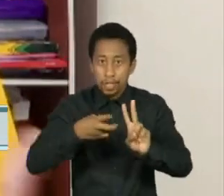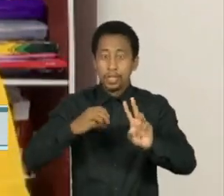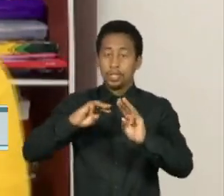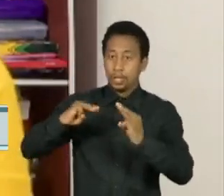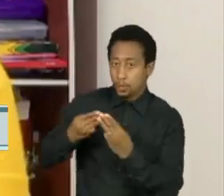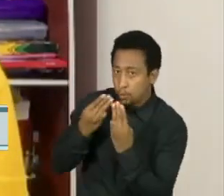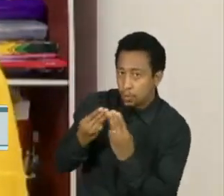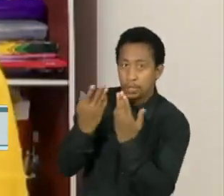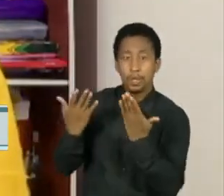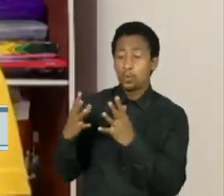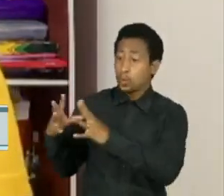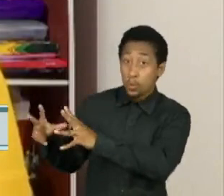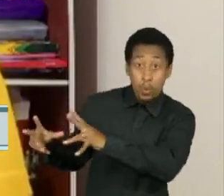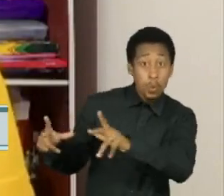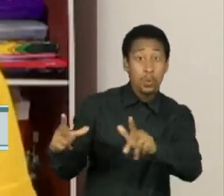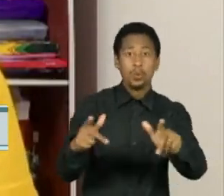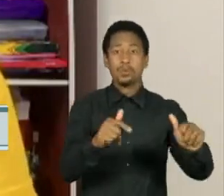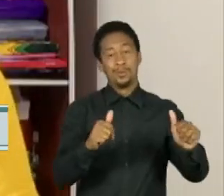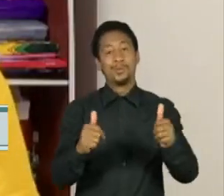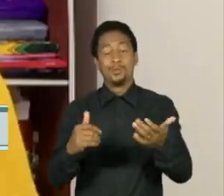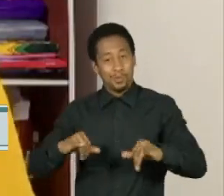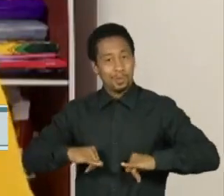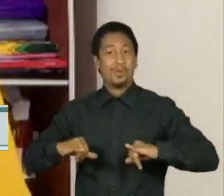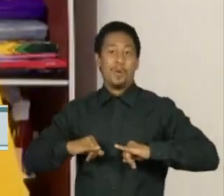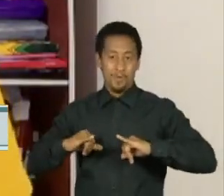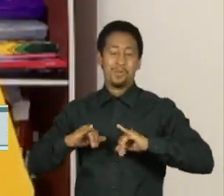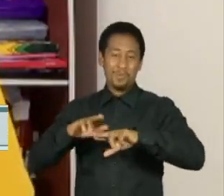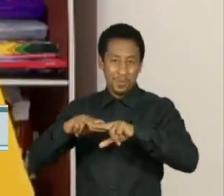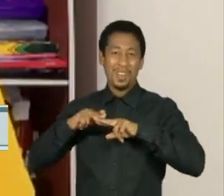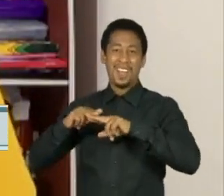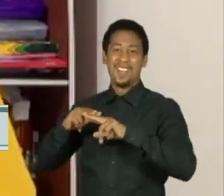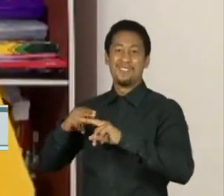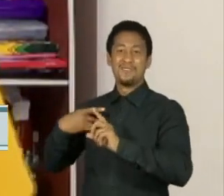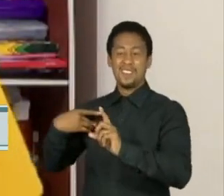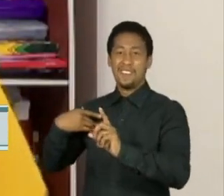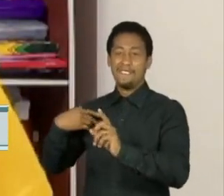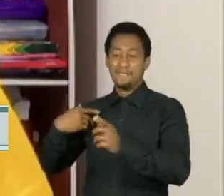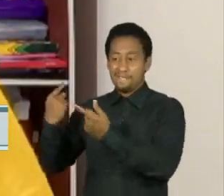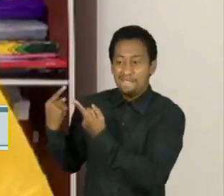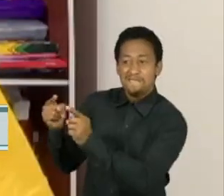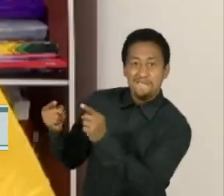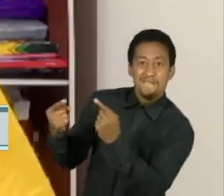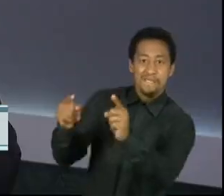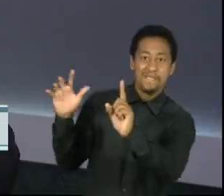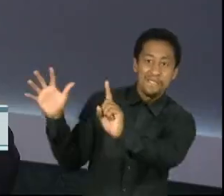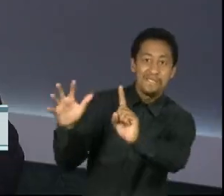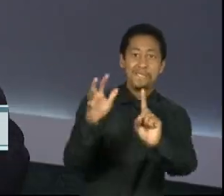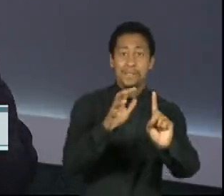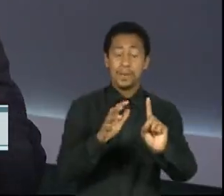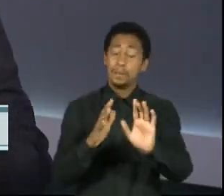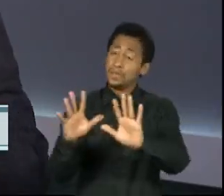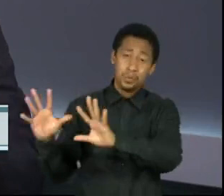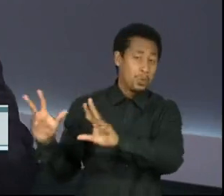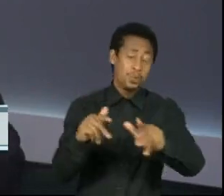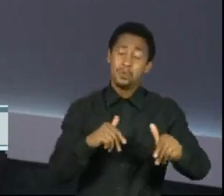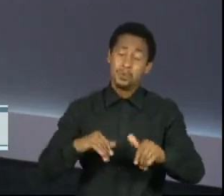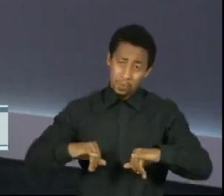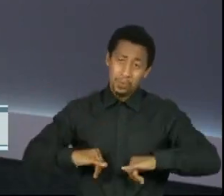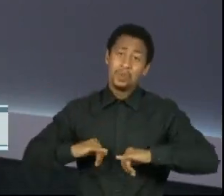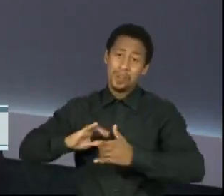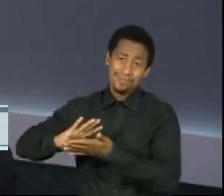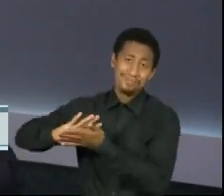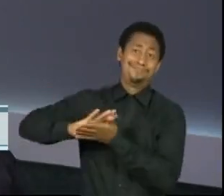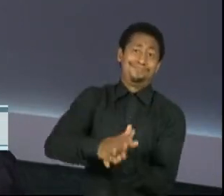estão na linha de frente das ameaças. Mas, no final, todo mundo está sob ameaça. Nós temos três pessoas